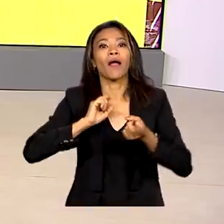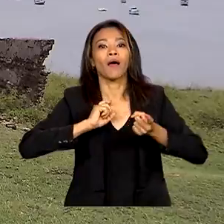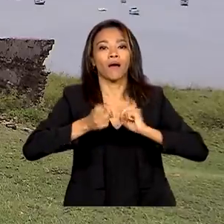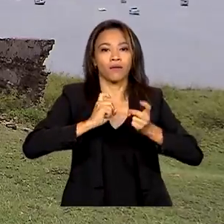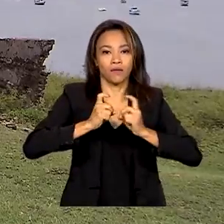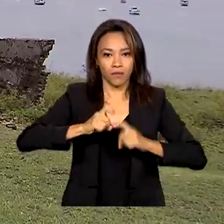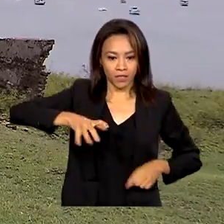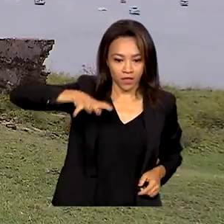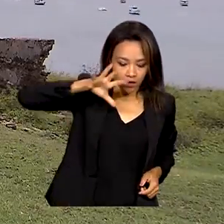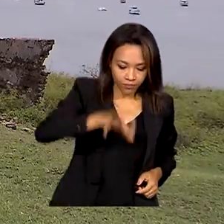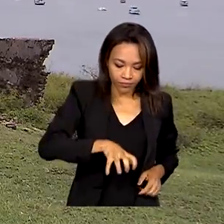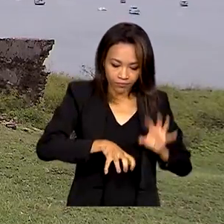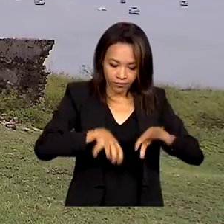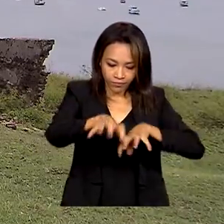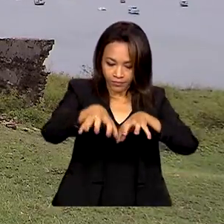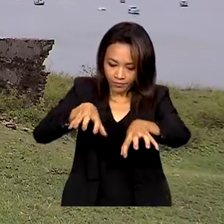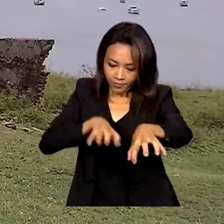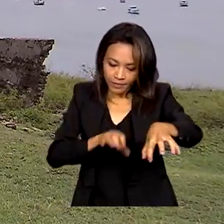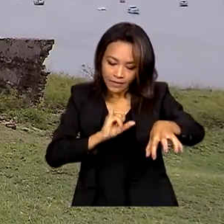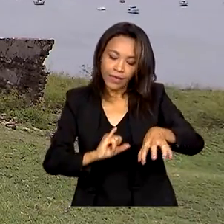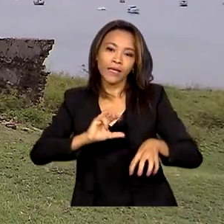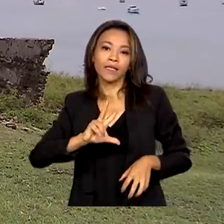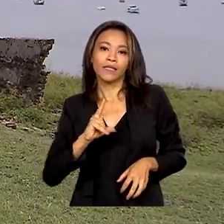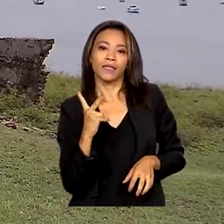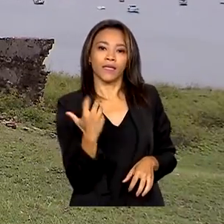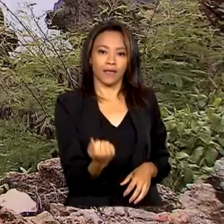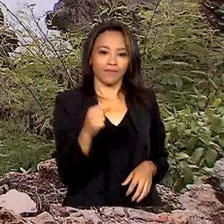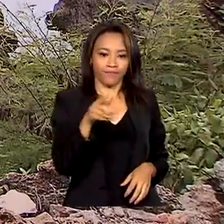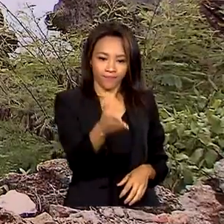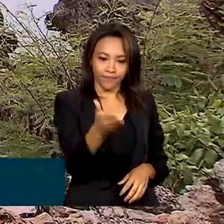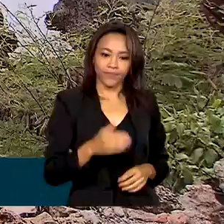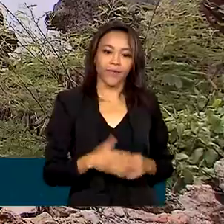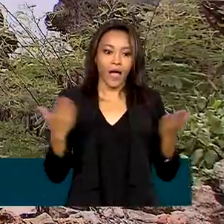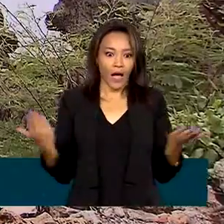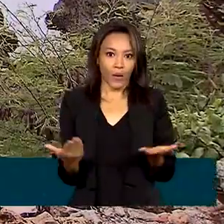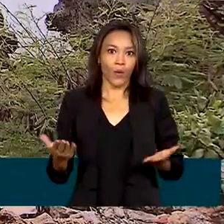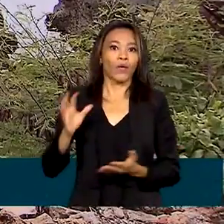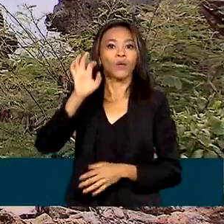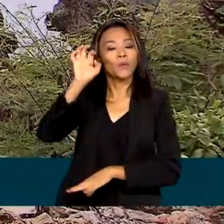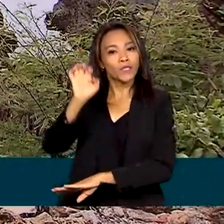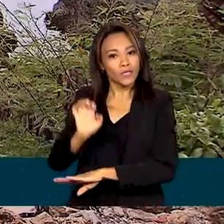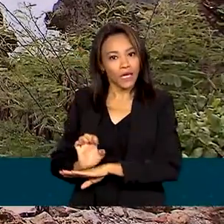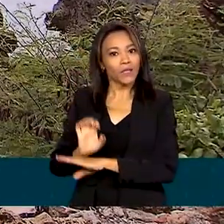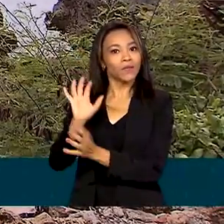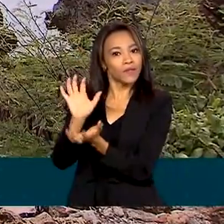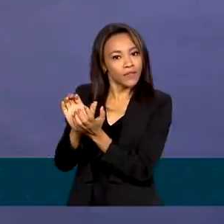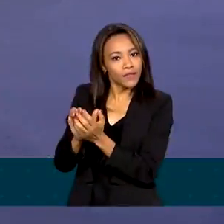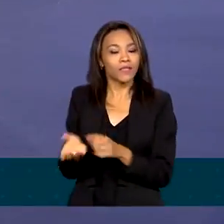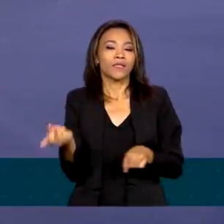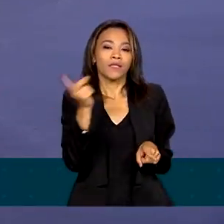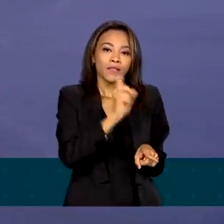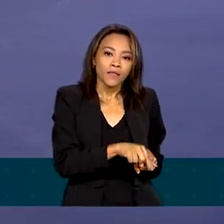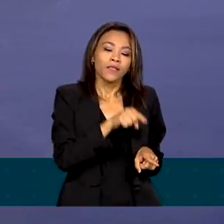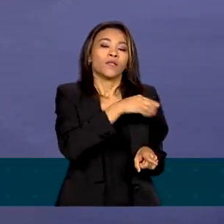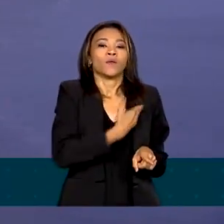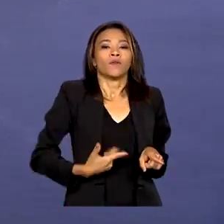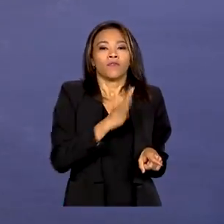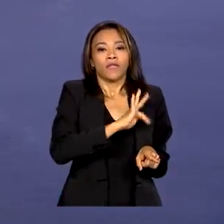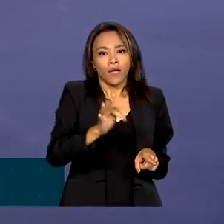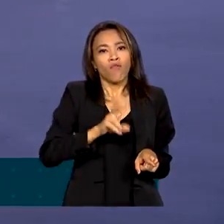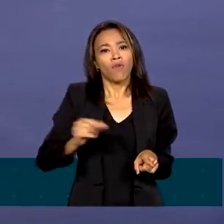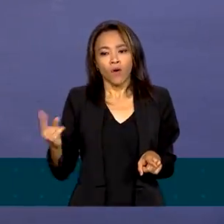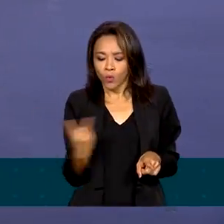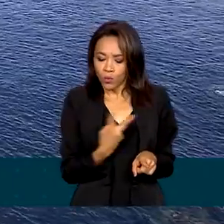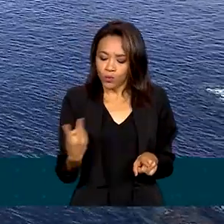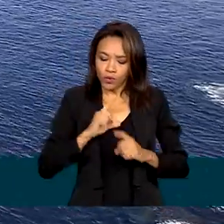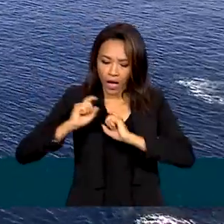ilhas. A partir de agora, o governo federal e o Estado de Pernambuco serão responsáveis pela gestão administrativa,